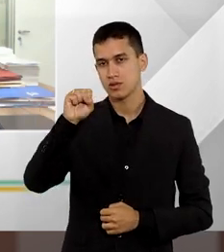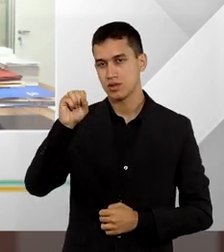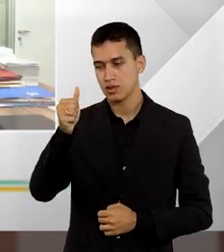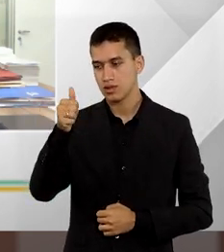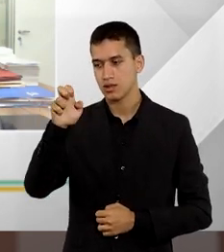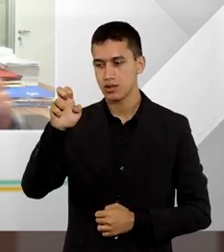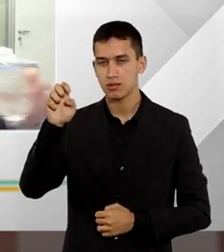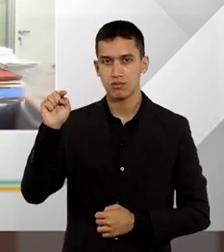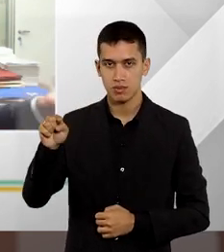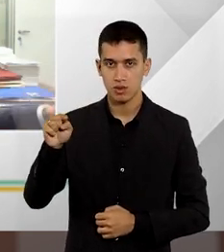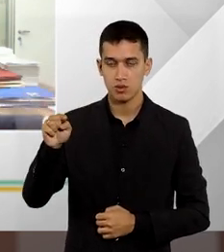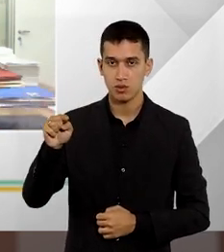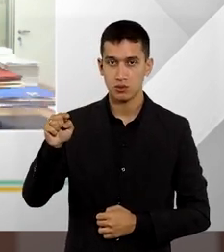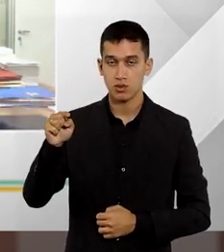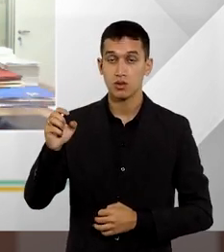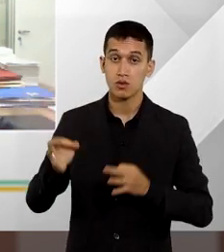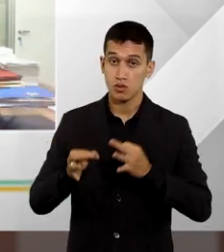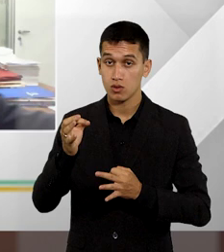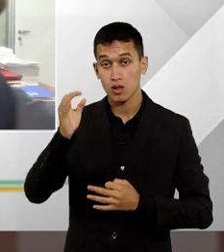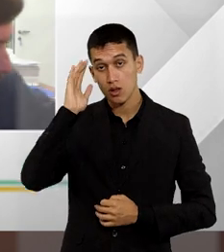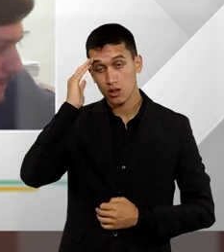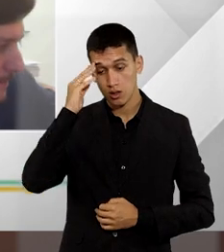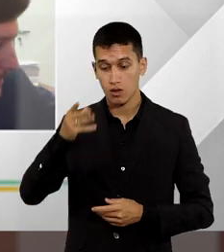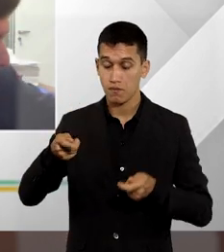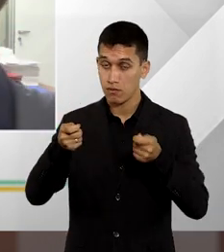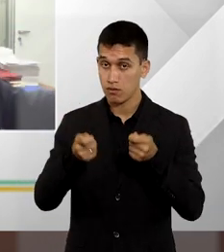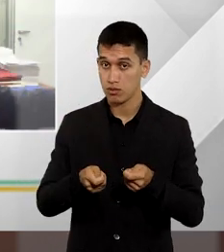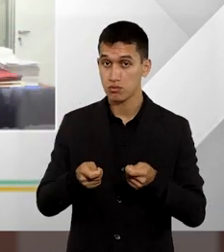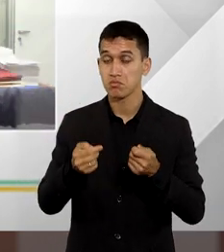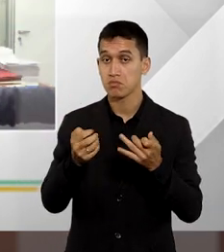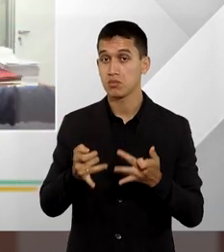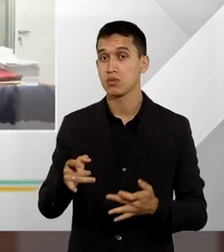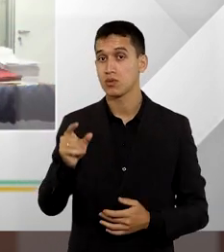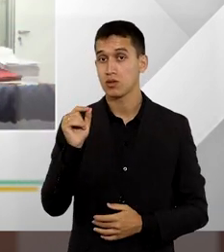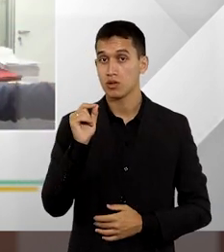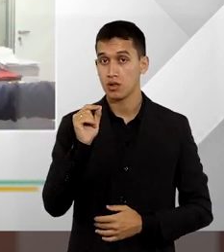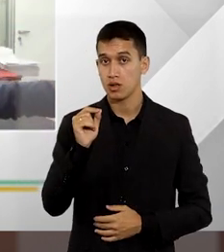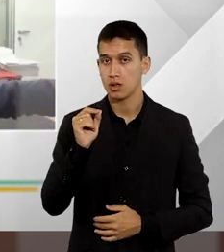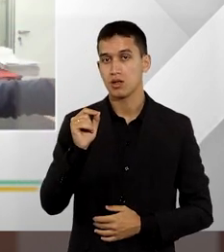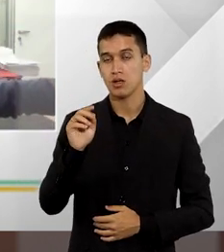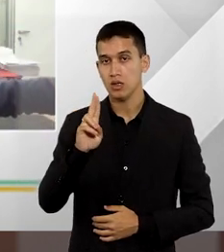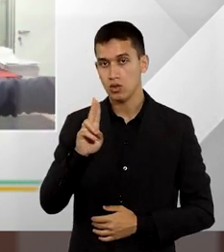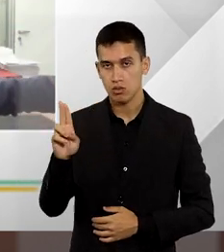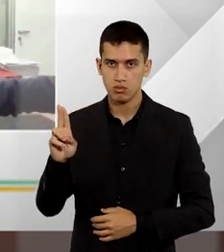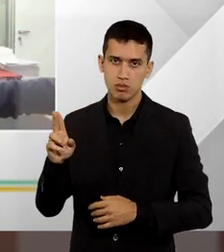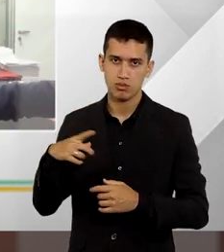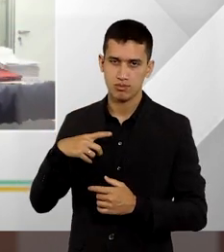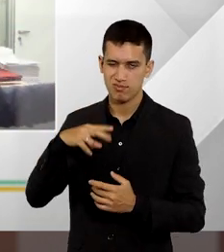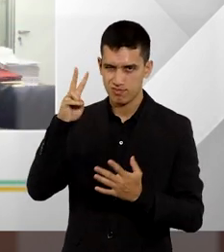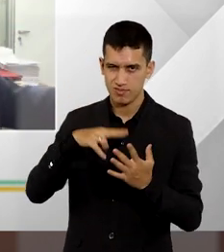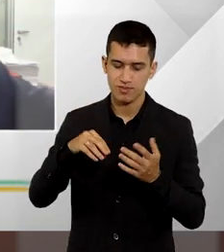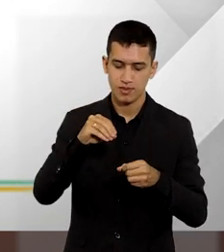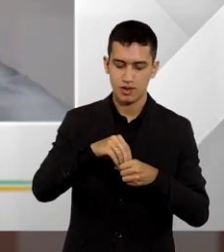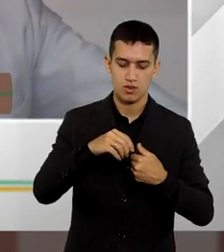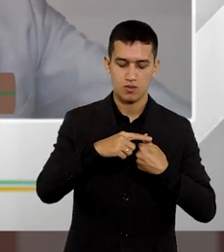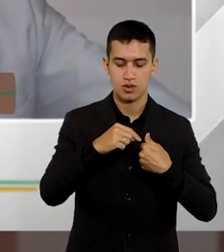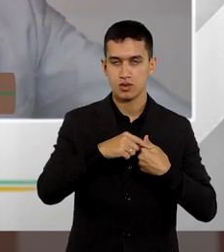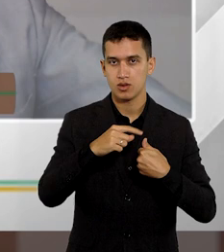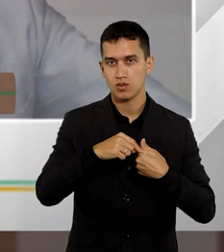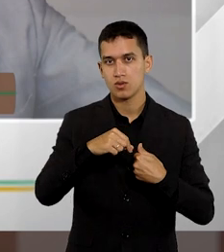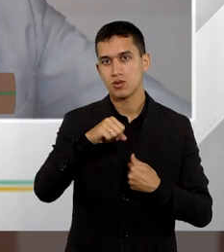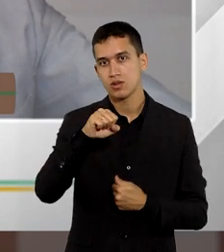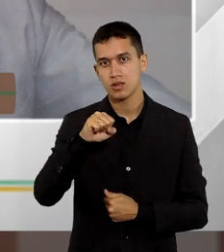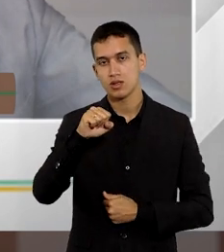fixou o entendimento de que a impenhorabilidade prevista no artigo 833